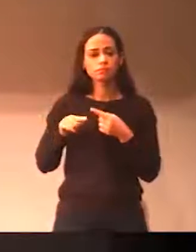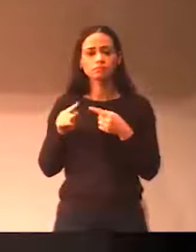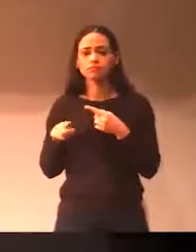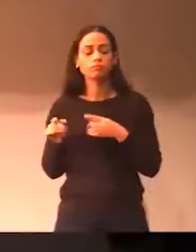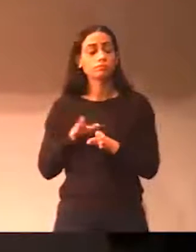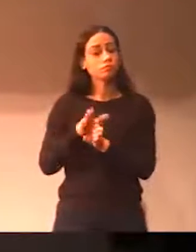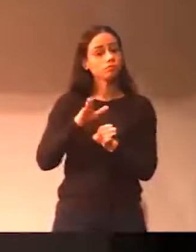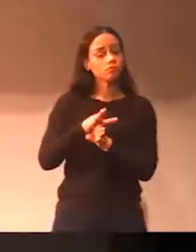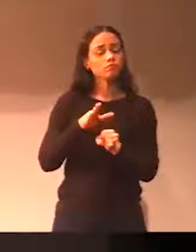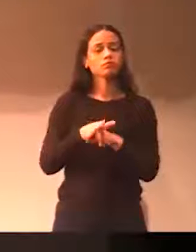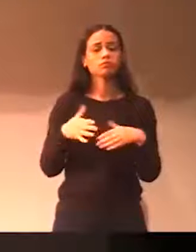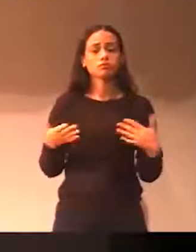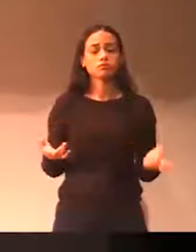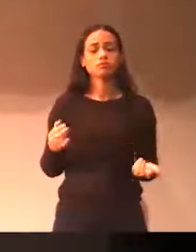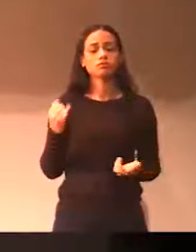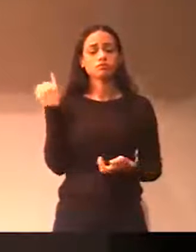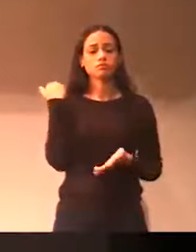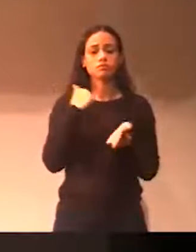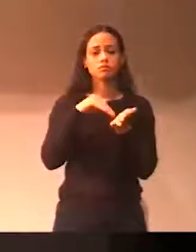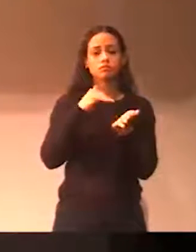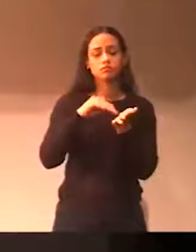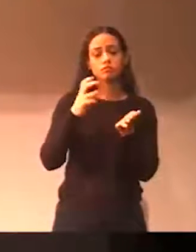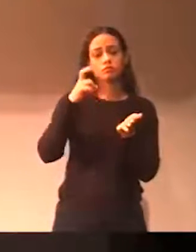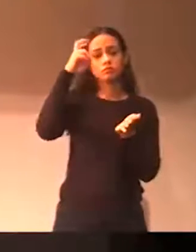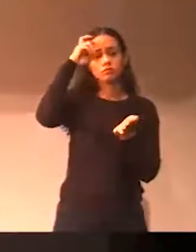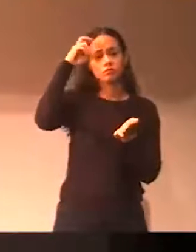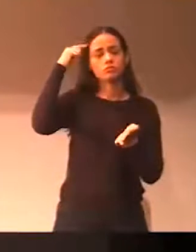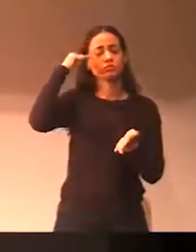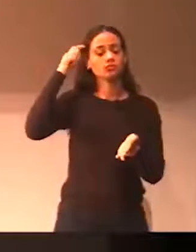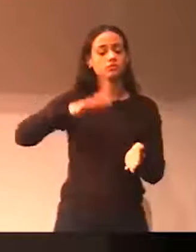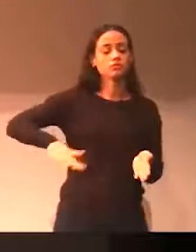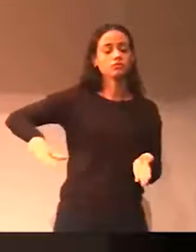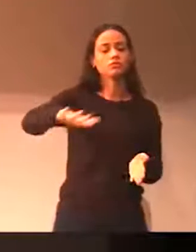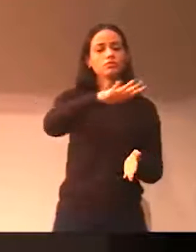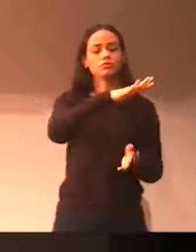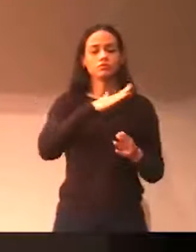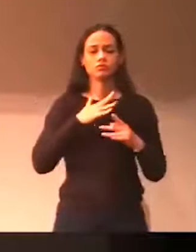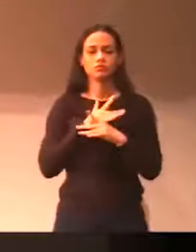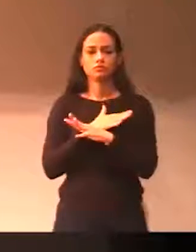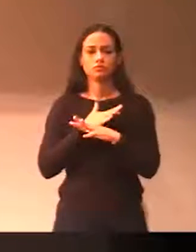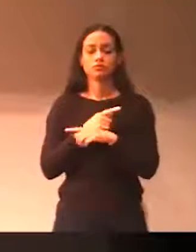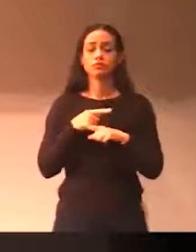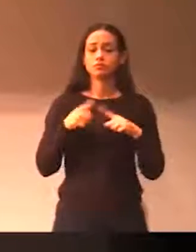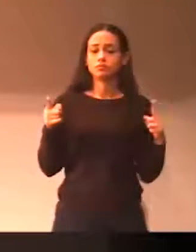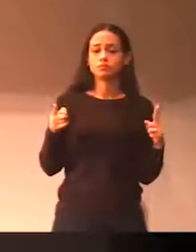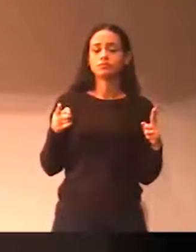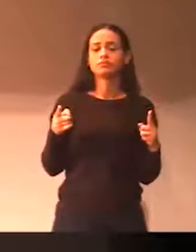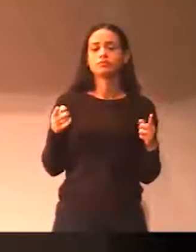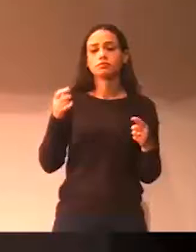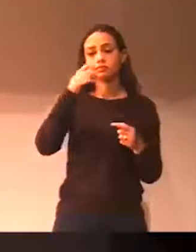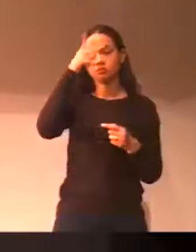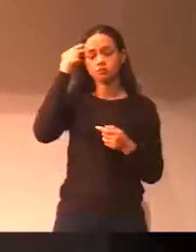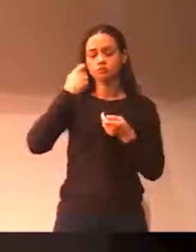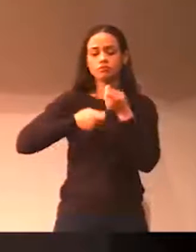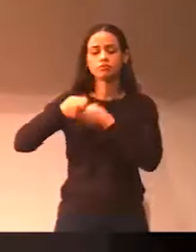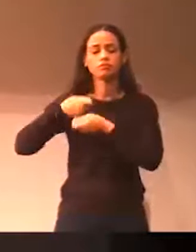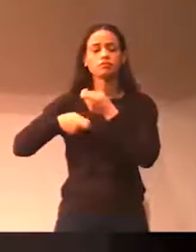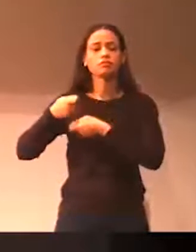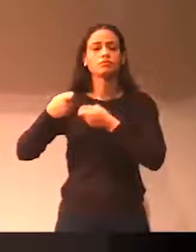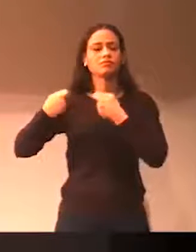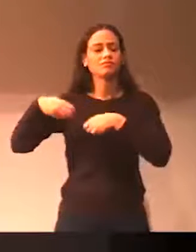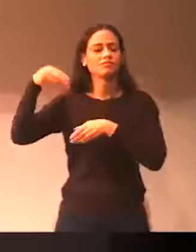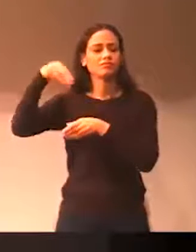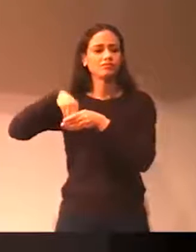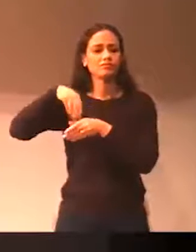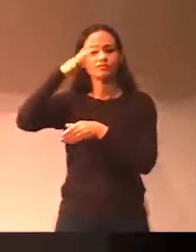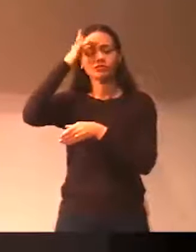secretária de cultura, que pense na cidade como um todo. Mas a gestão moderna, ela precisa ter pessoas técnicas, que são o mínimo,